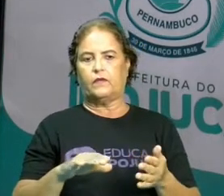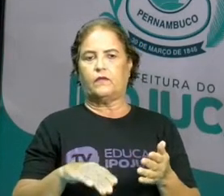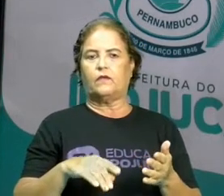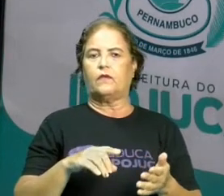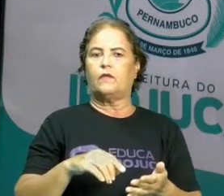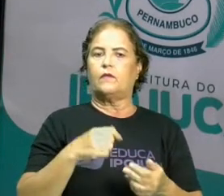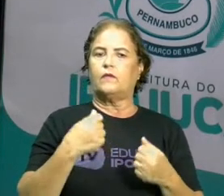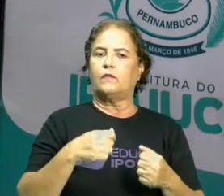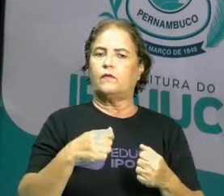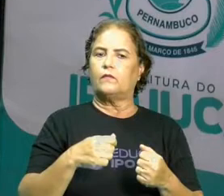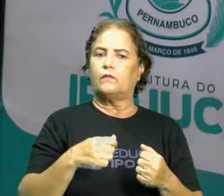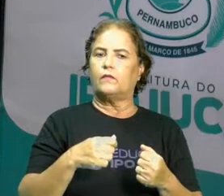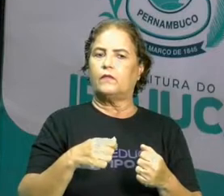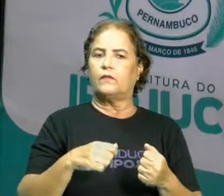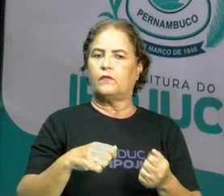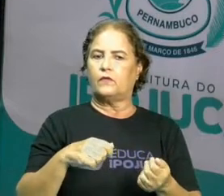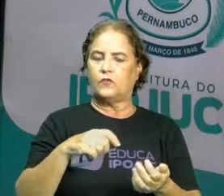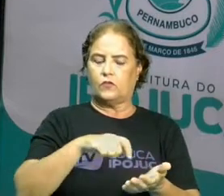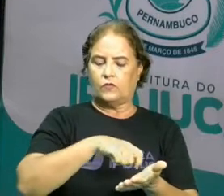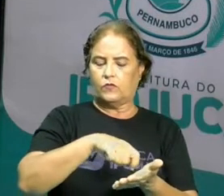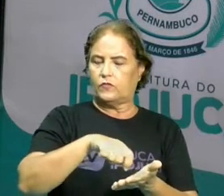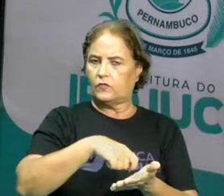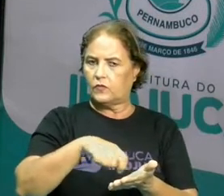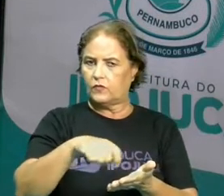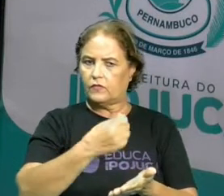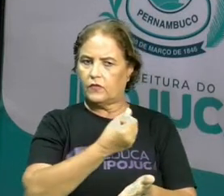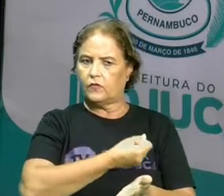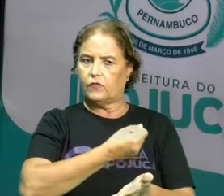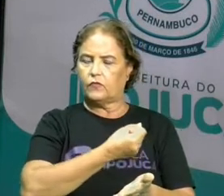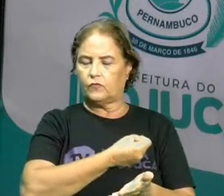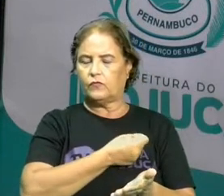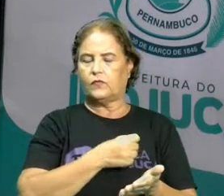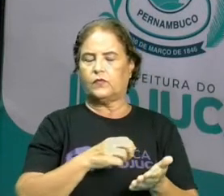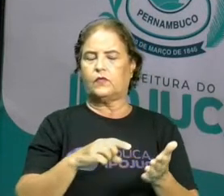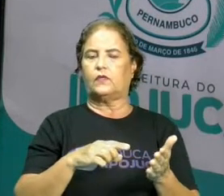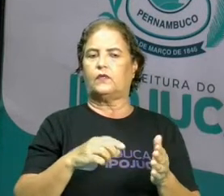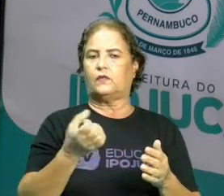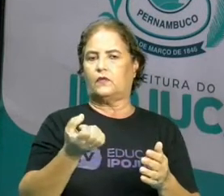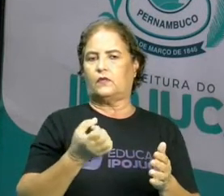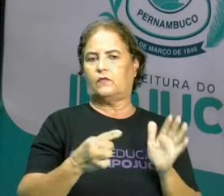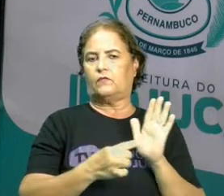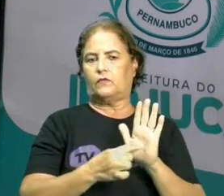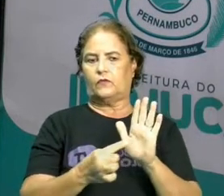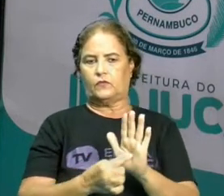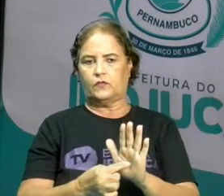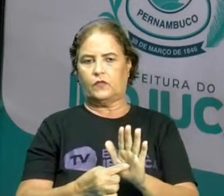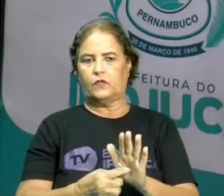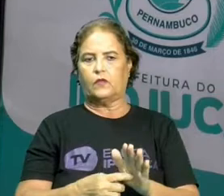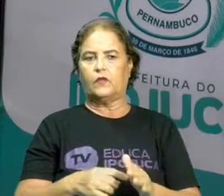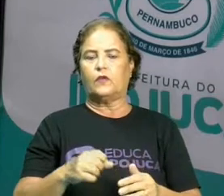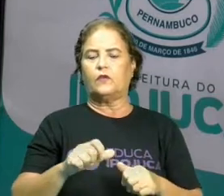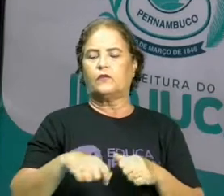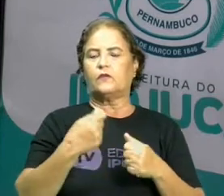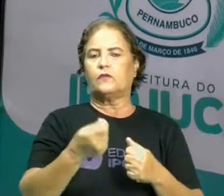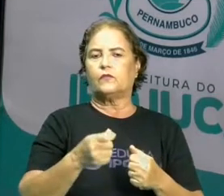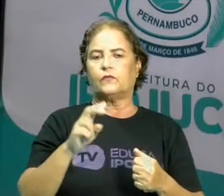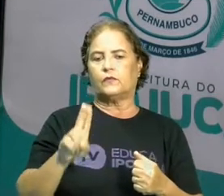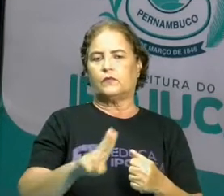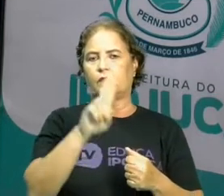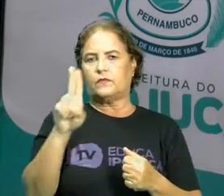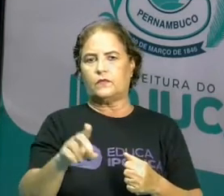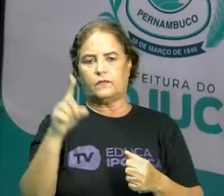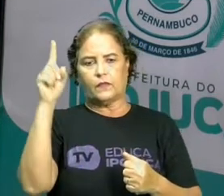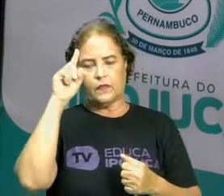quisermos representar. É um sistema que a gente utiliza bastante no dia a dia, mas que a gente tem que ter alguns cuidados